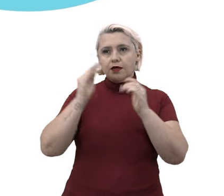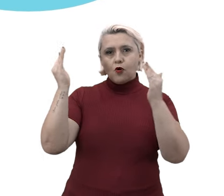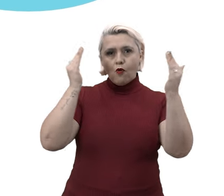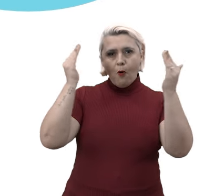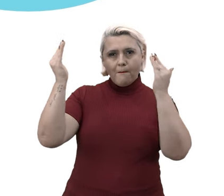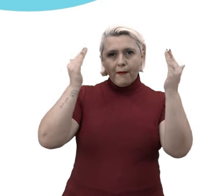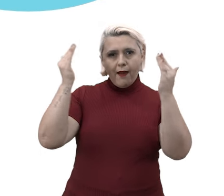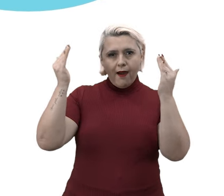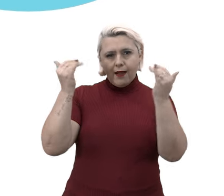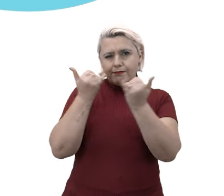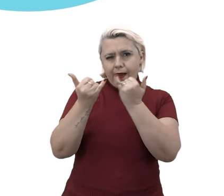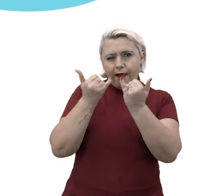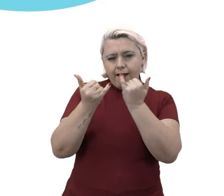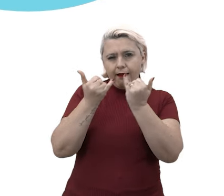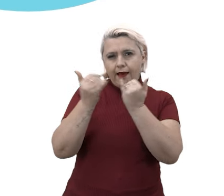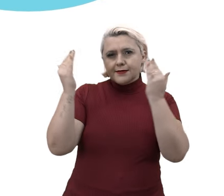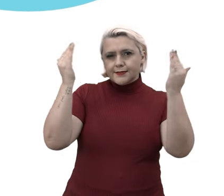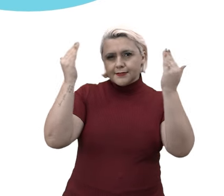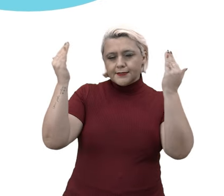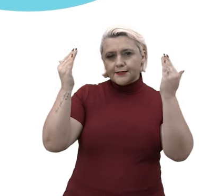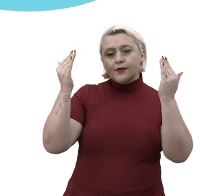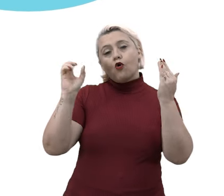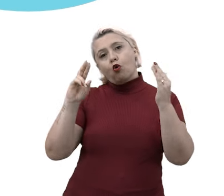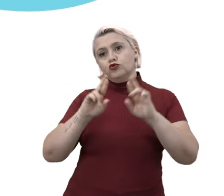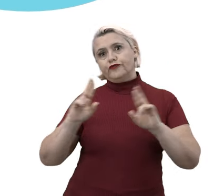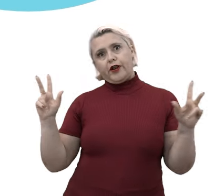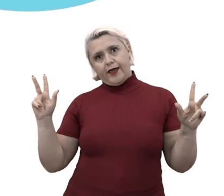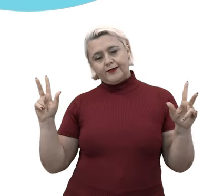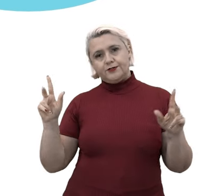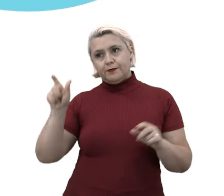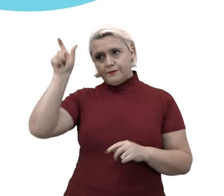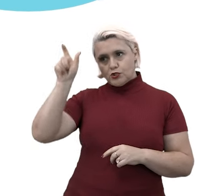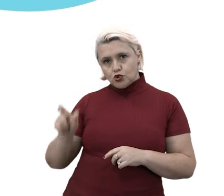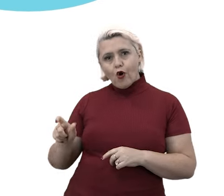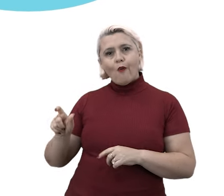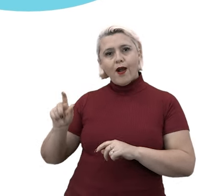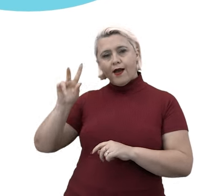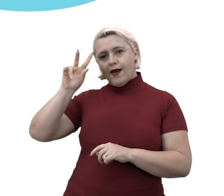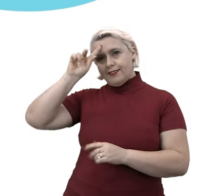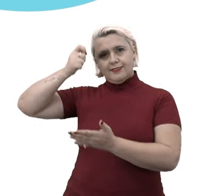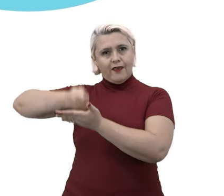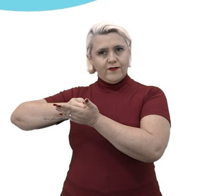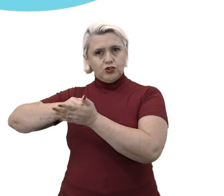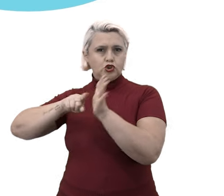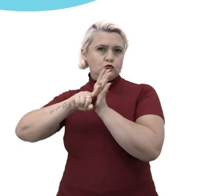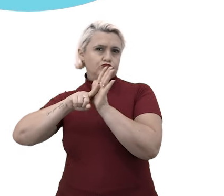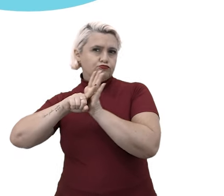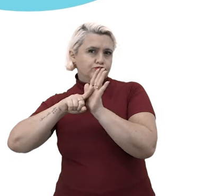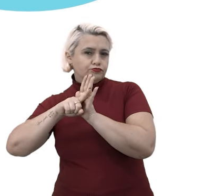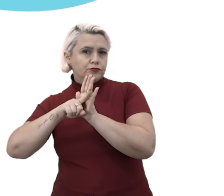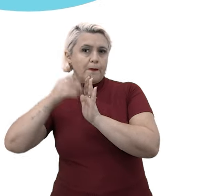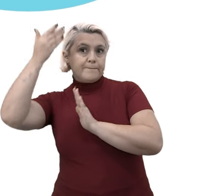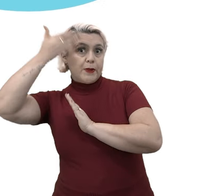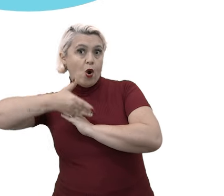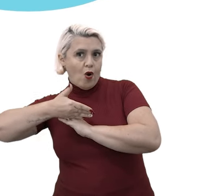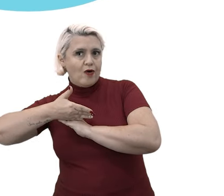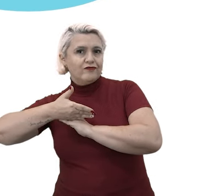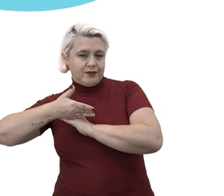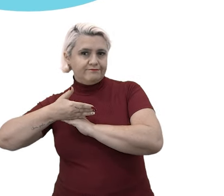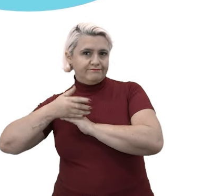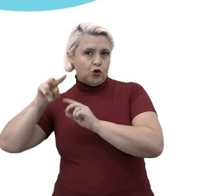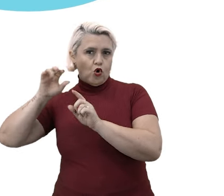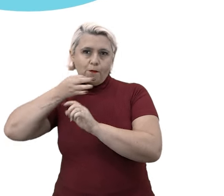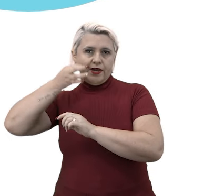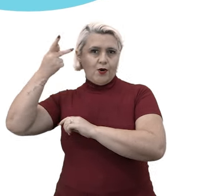semelhança ou diferença entre a tese defendida e algum tipo de dado a fim de comprovar o ponto de